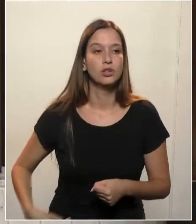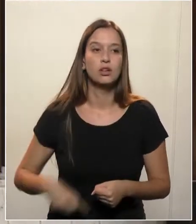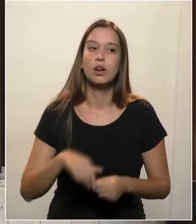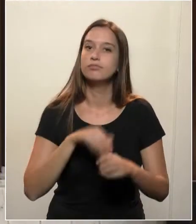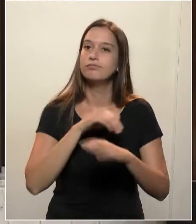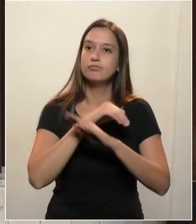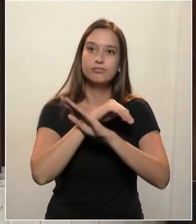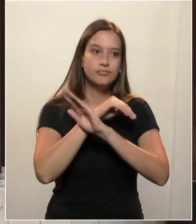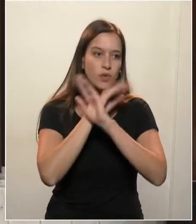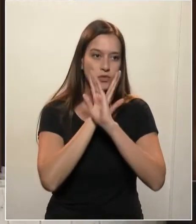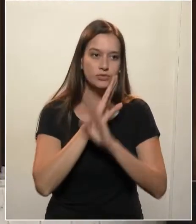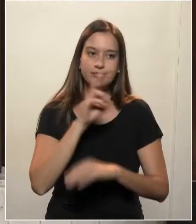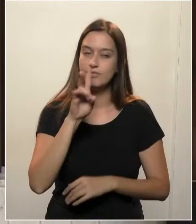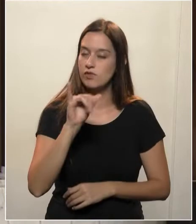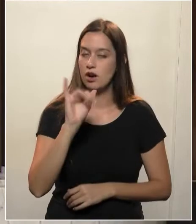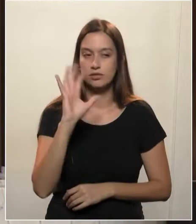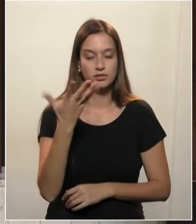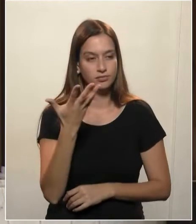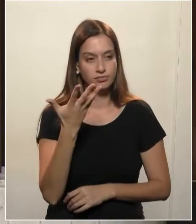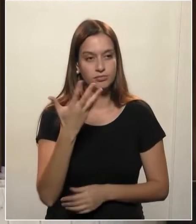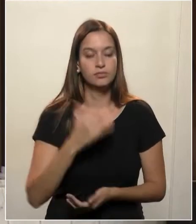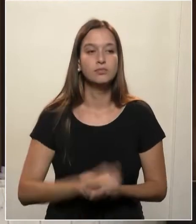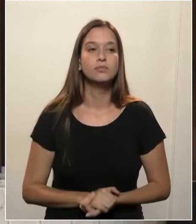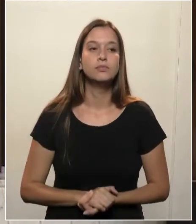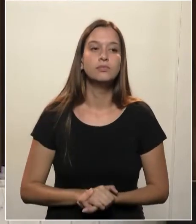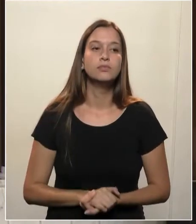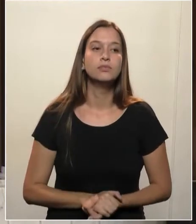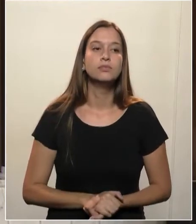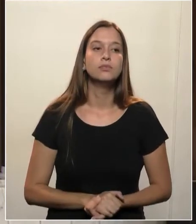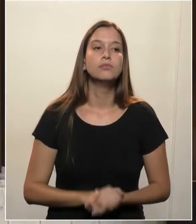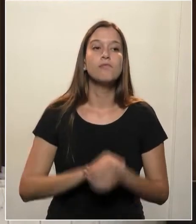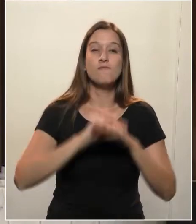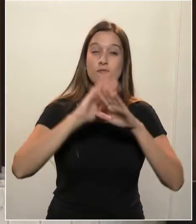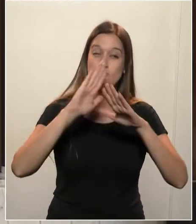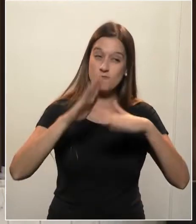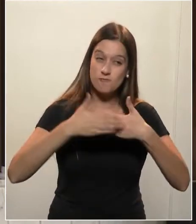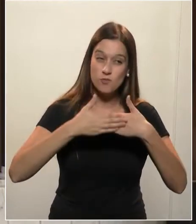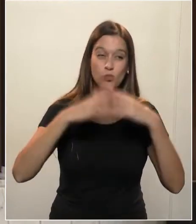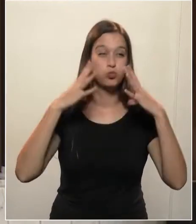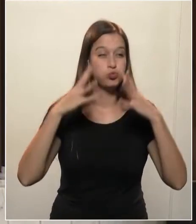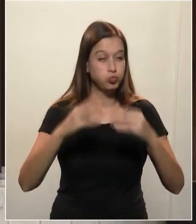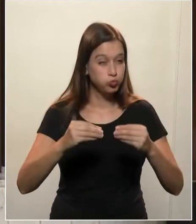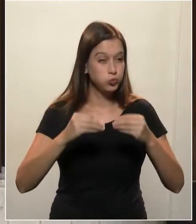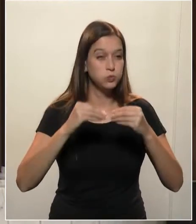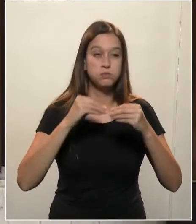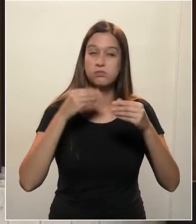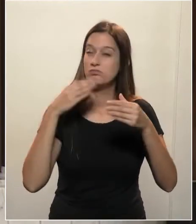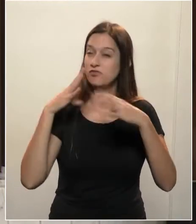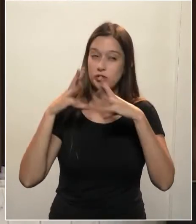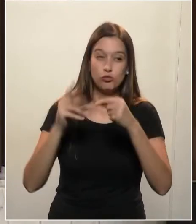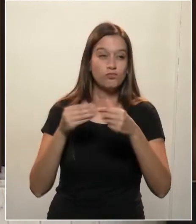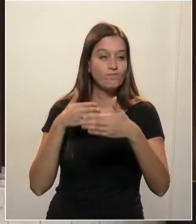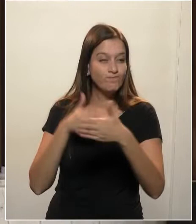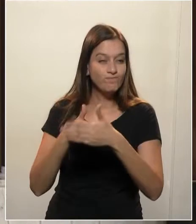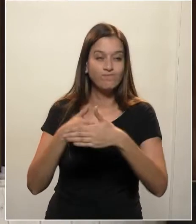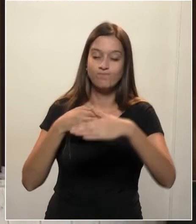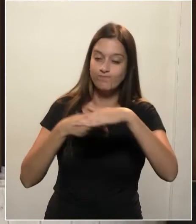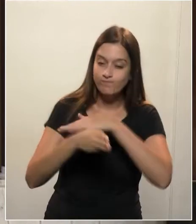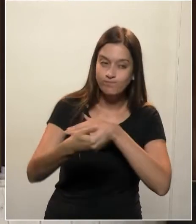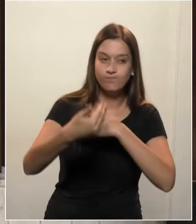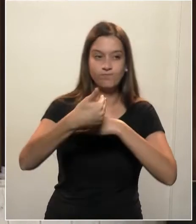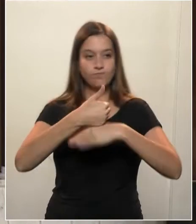Óbvio. Então, fechou tudo. Fechou fronteira, fechou tudo, ninguém entra, ninguém sai.